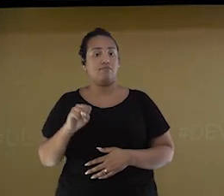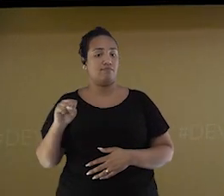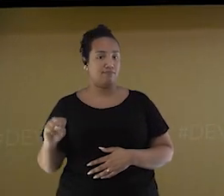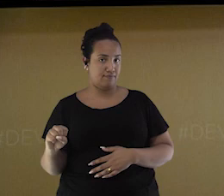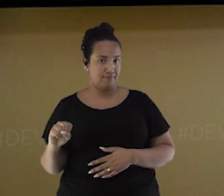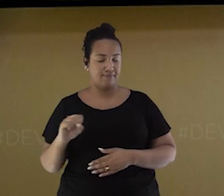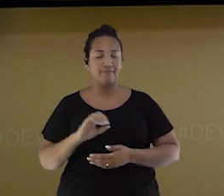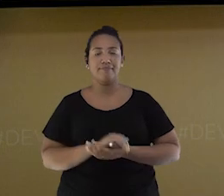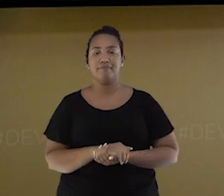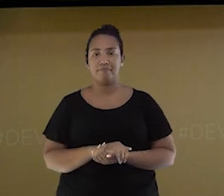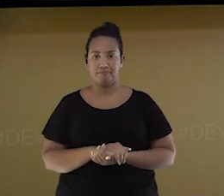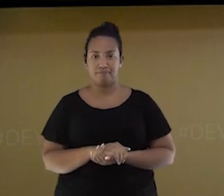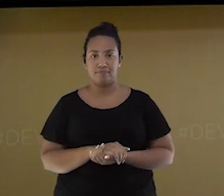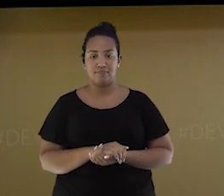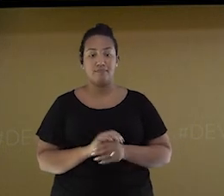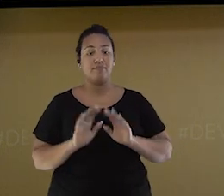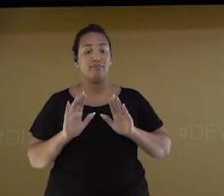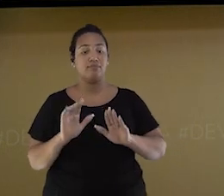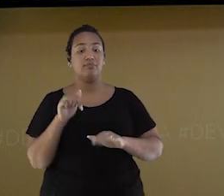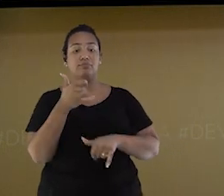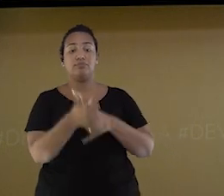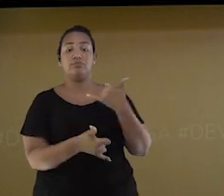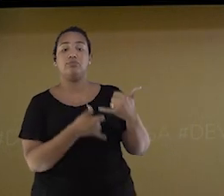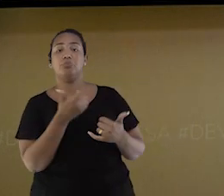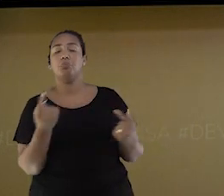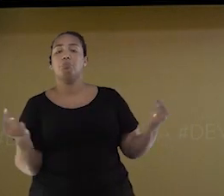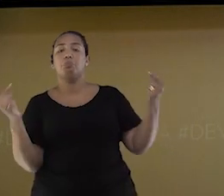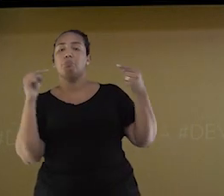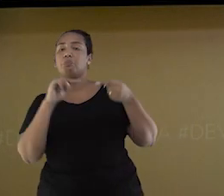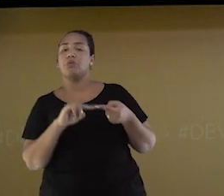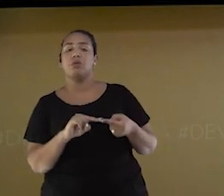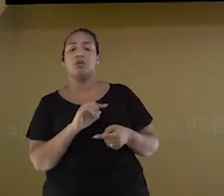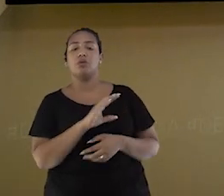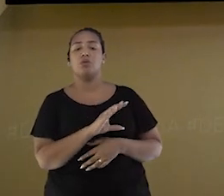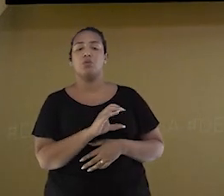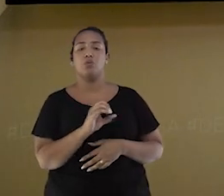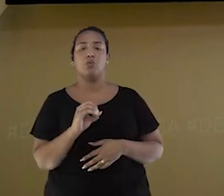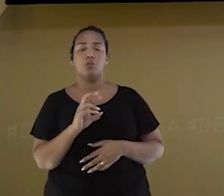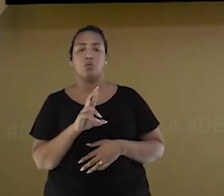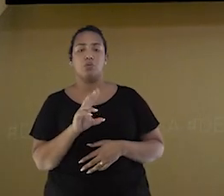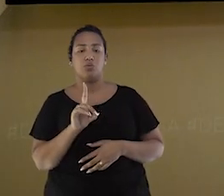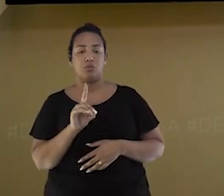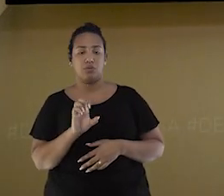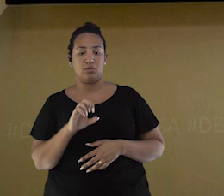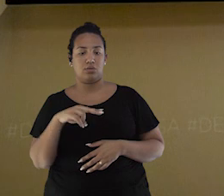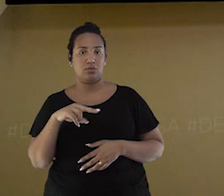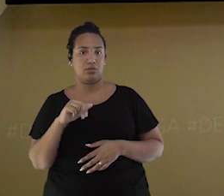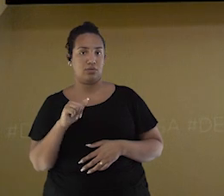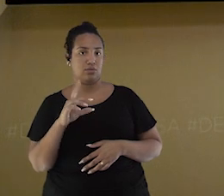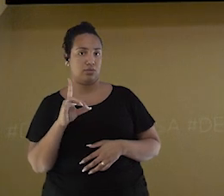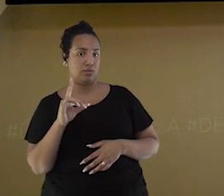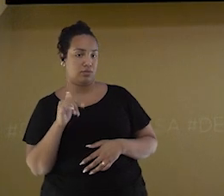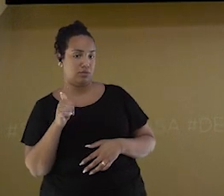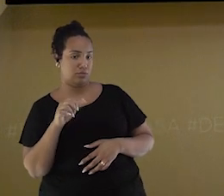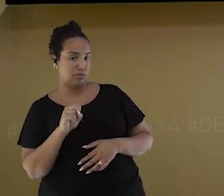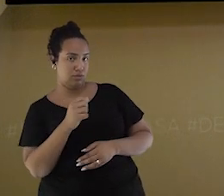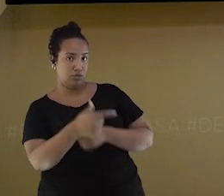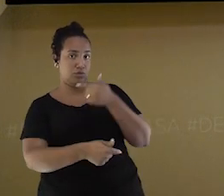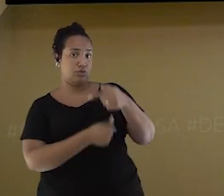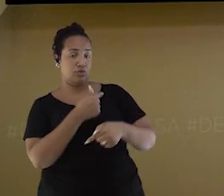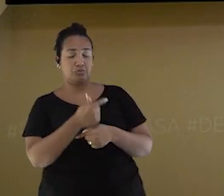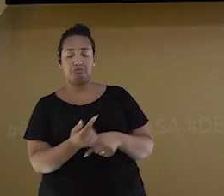Mas o que esse jogo tem a ver com as coordenadas geográficas? Eu explico para você. As coordenadas